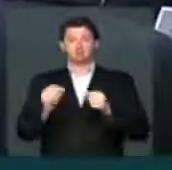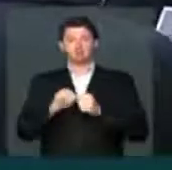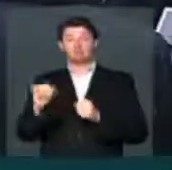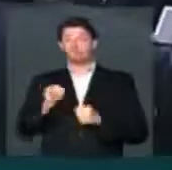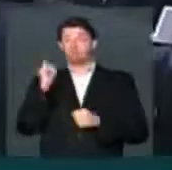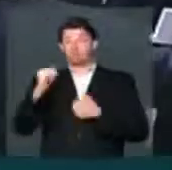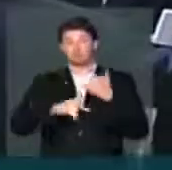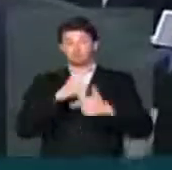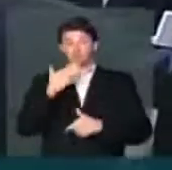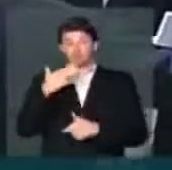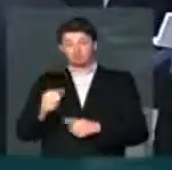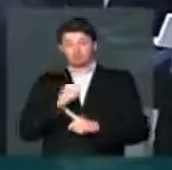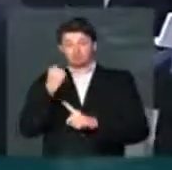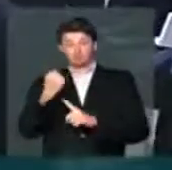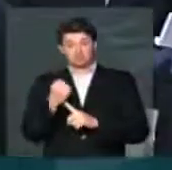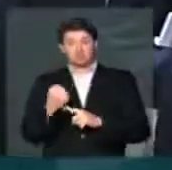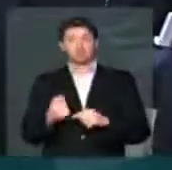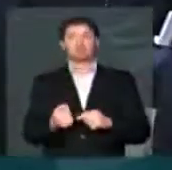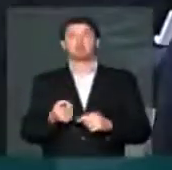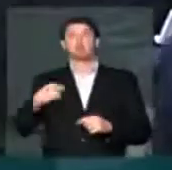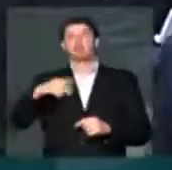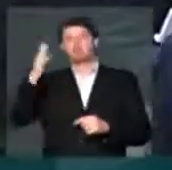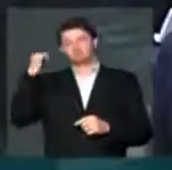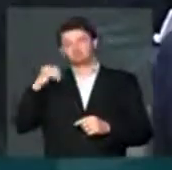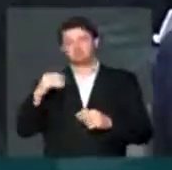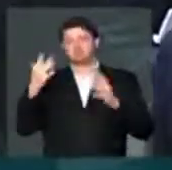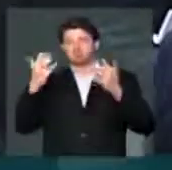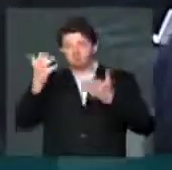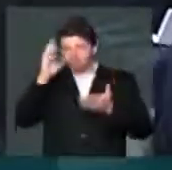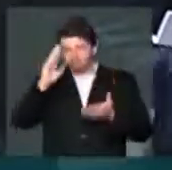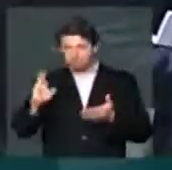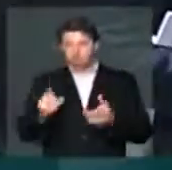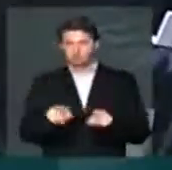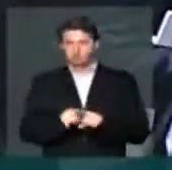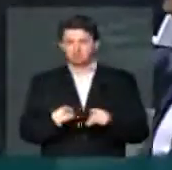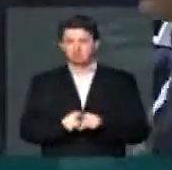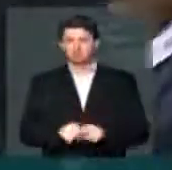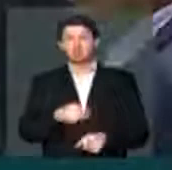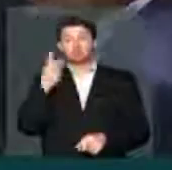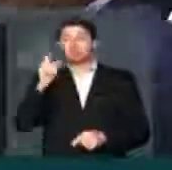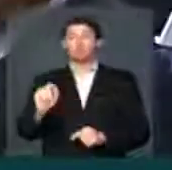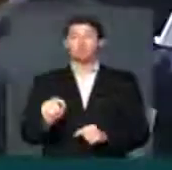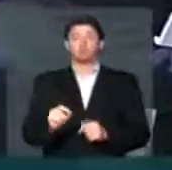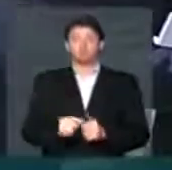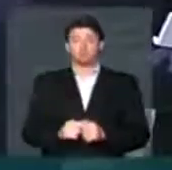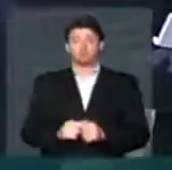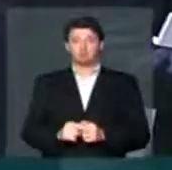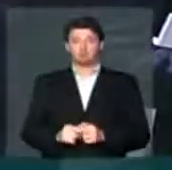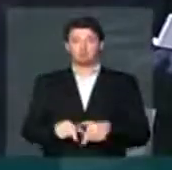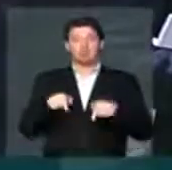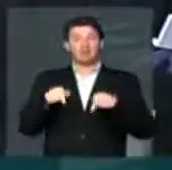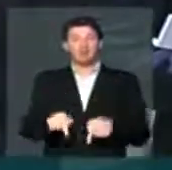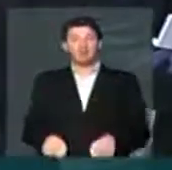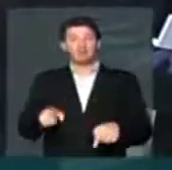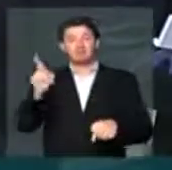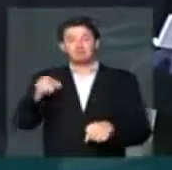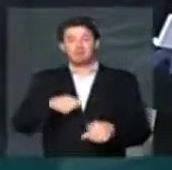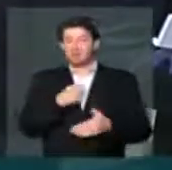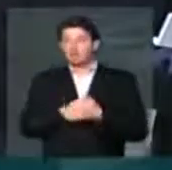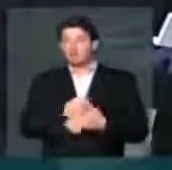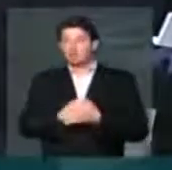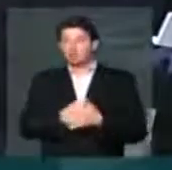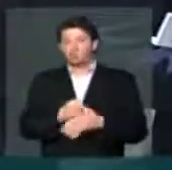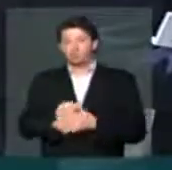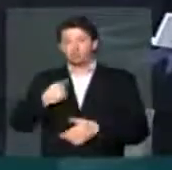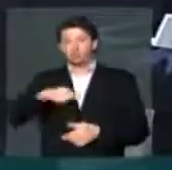relevante serviço à sociedade. Só temos a parabenizar vossa excelência e dizer que esta deve ser uma luta que